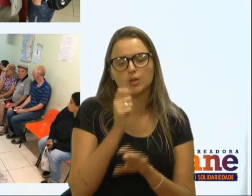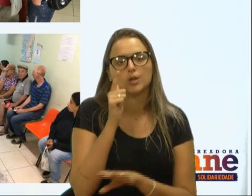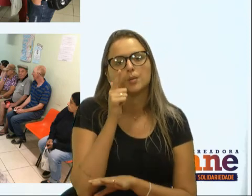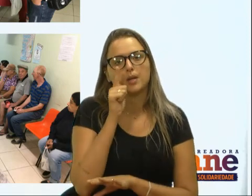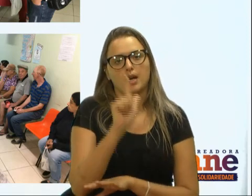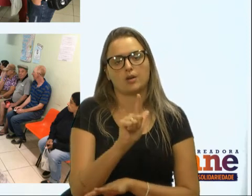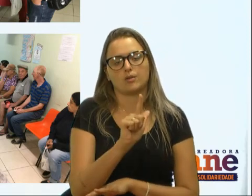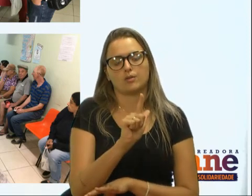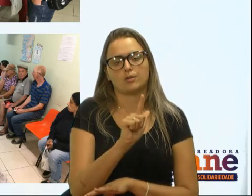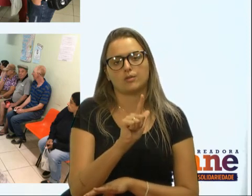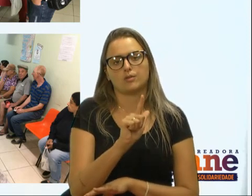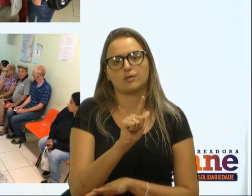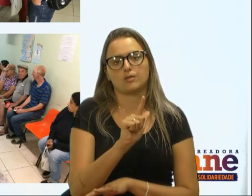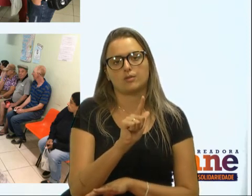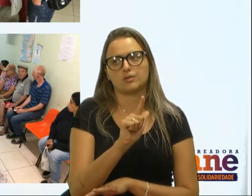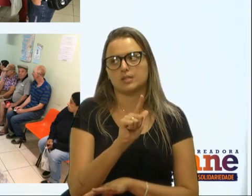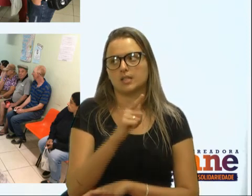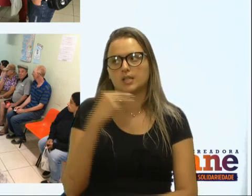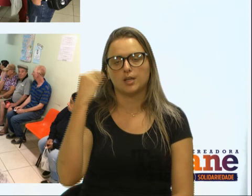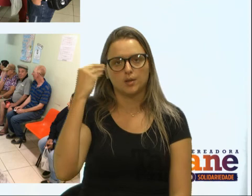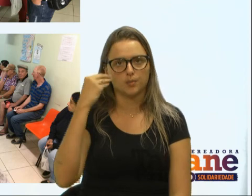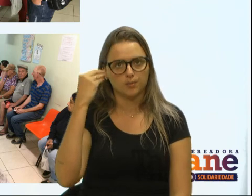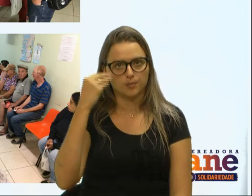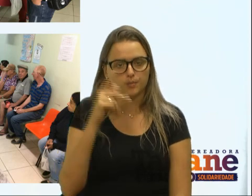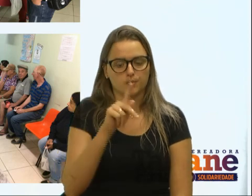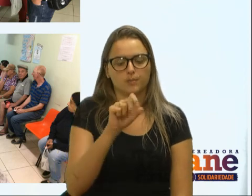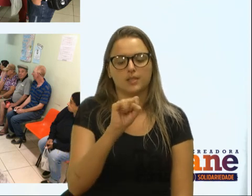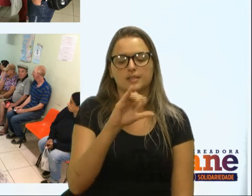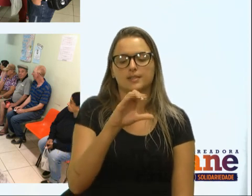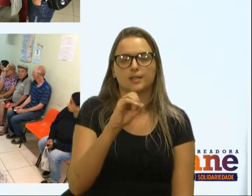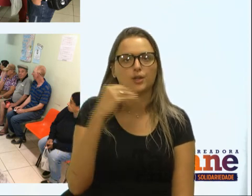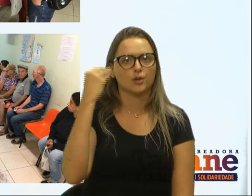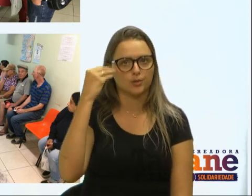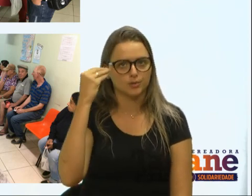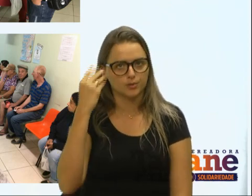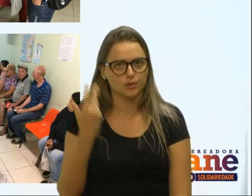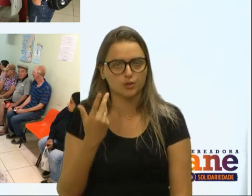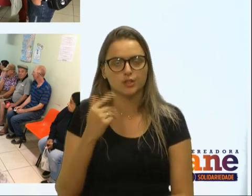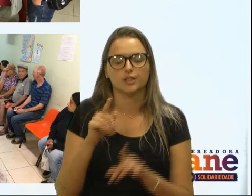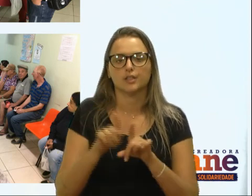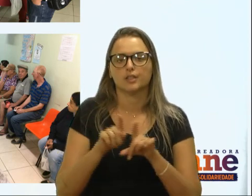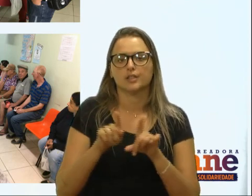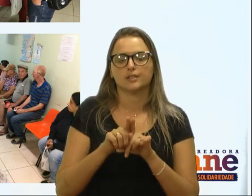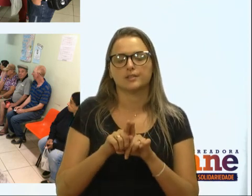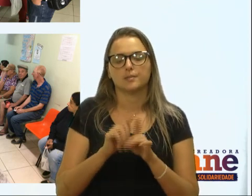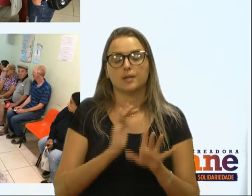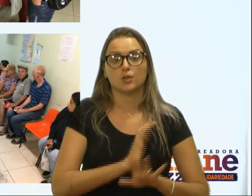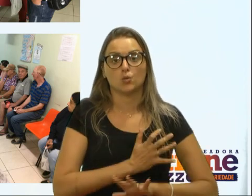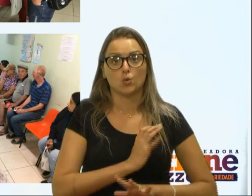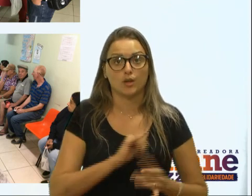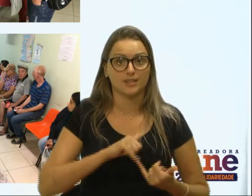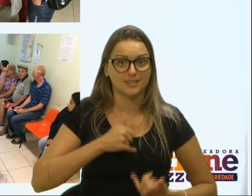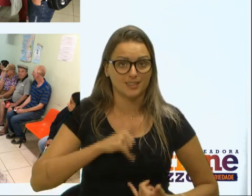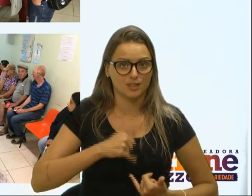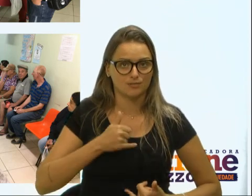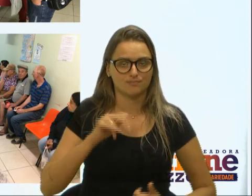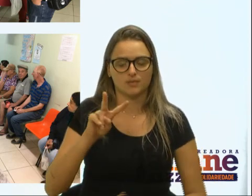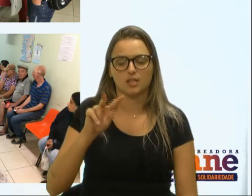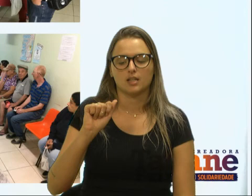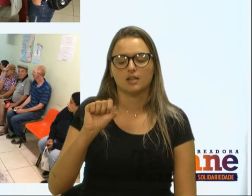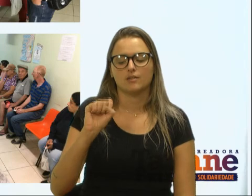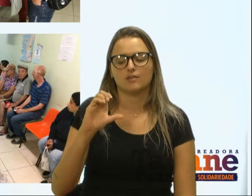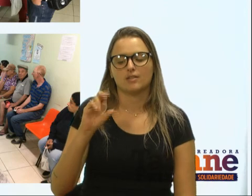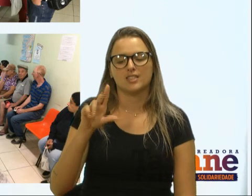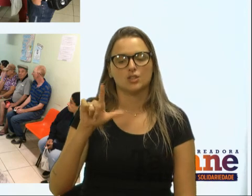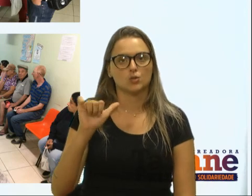psicoterapia, um profissional de psicologia, a parte vascular também, a fila de espera está girando em torno